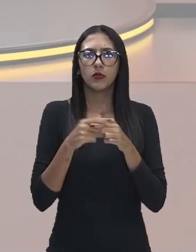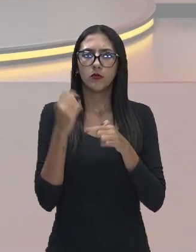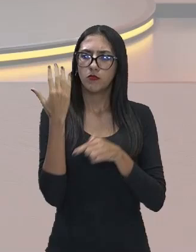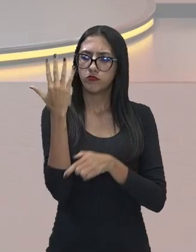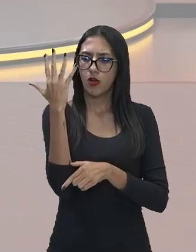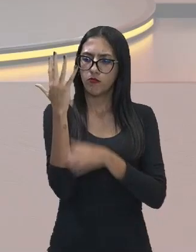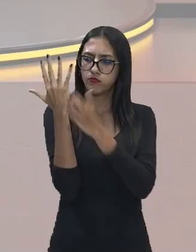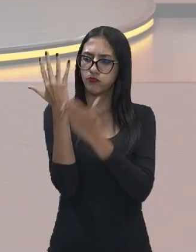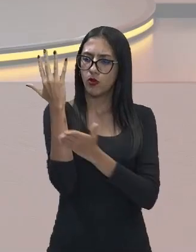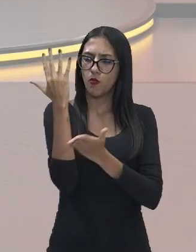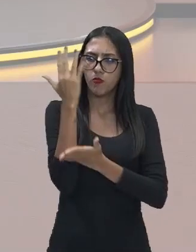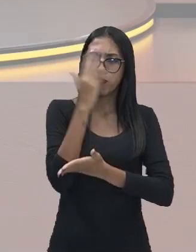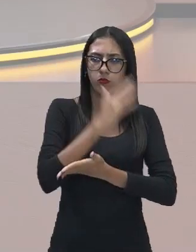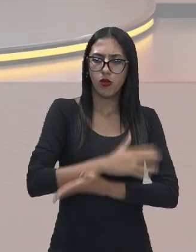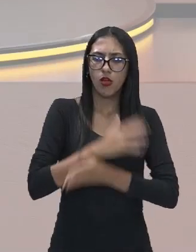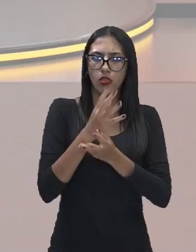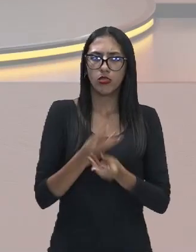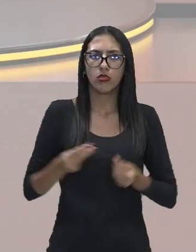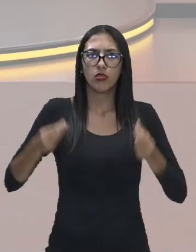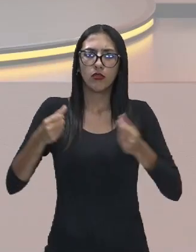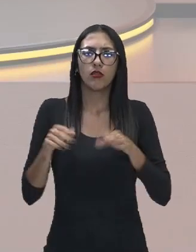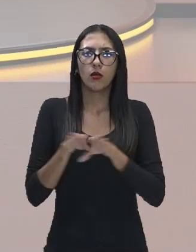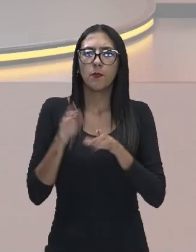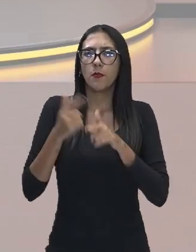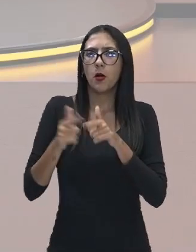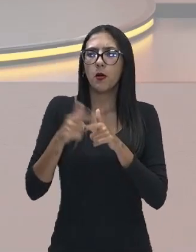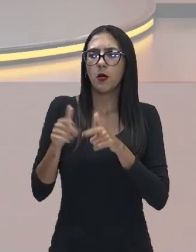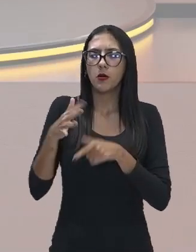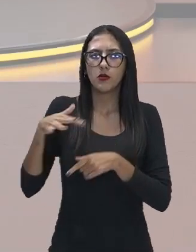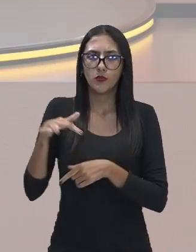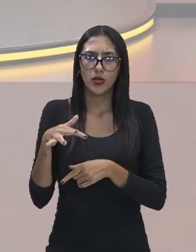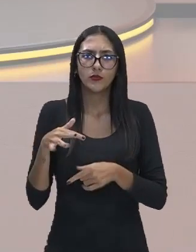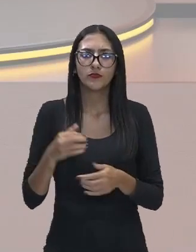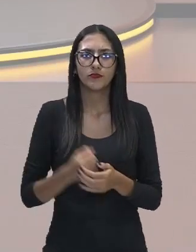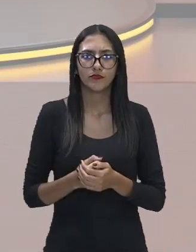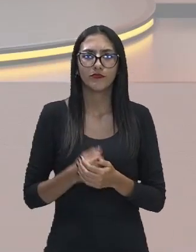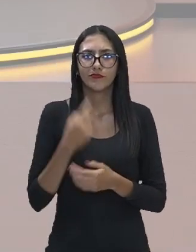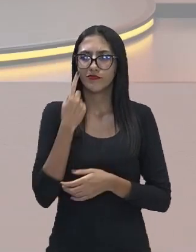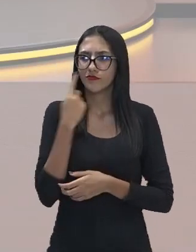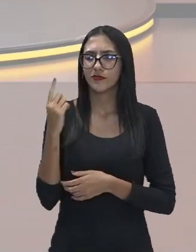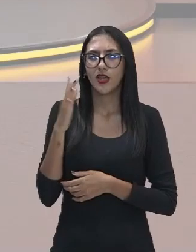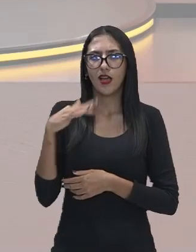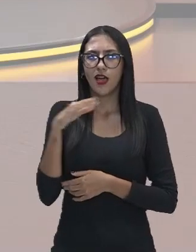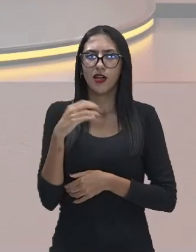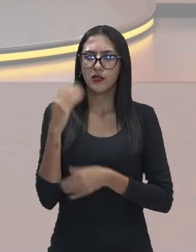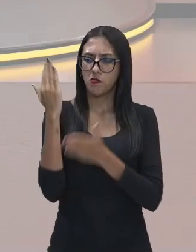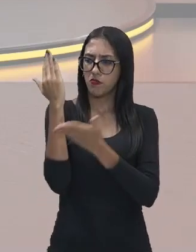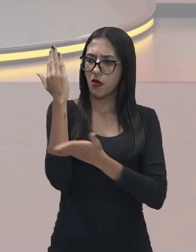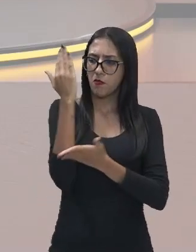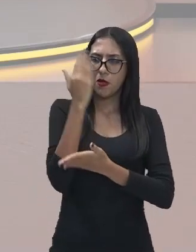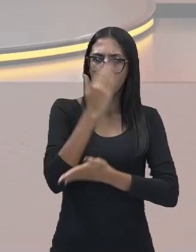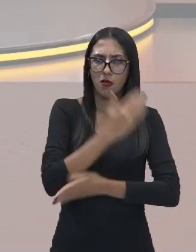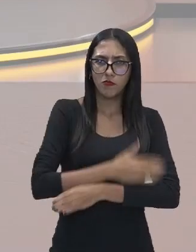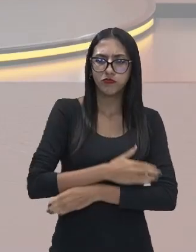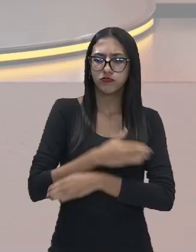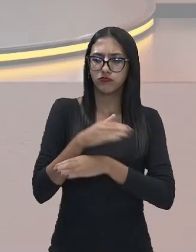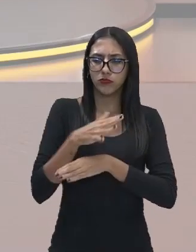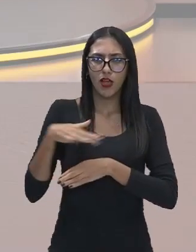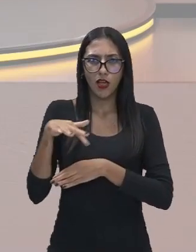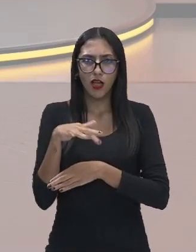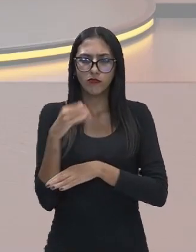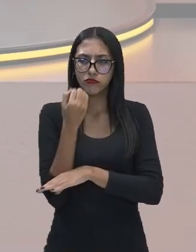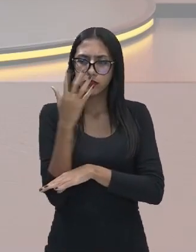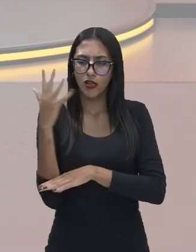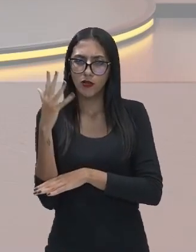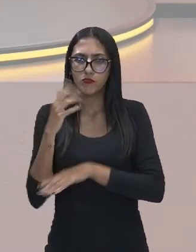obviamente e a degradação dos ecossistemas as pessoas desmatam como a gente está vendo para construir suas casas além disso